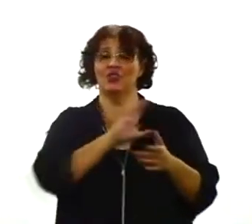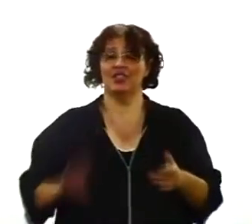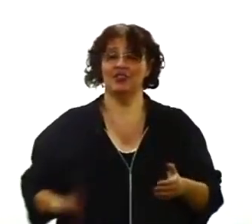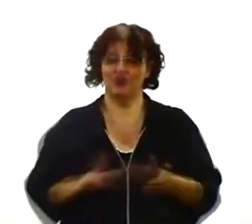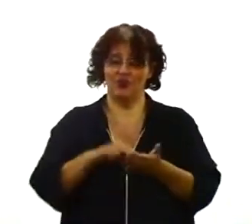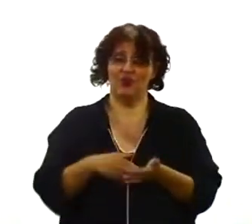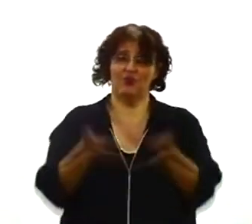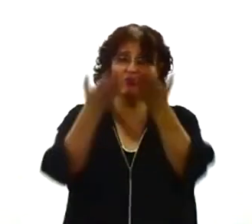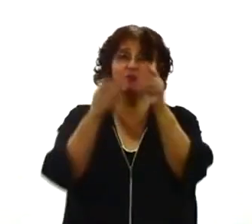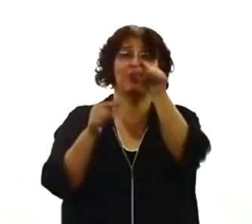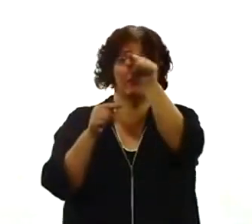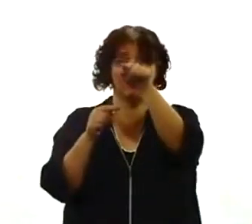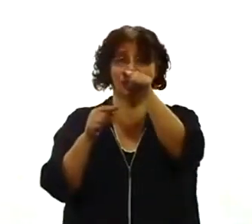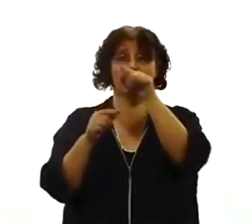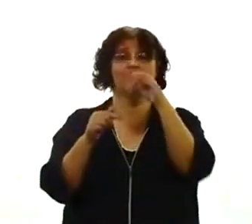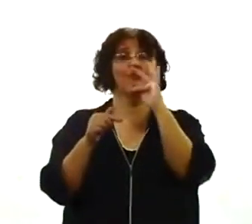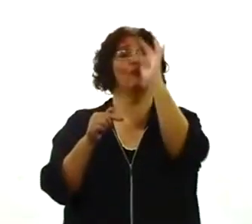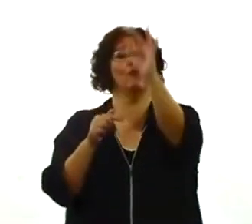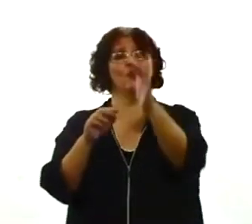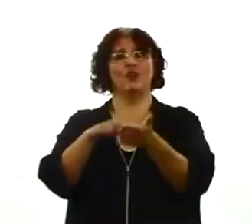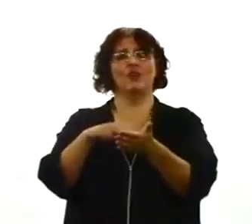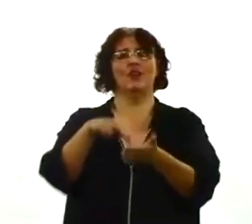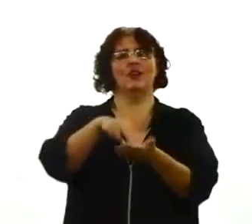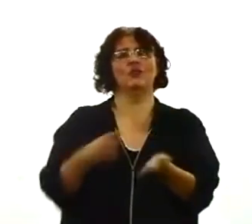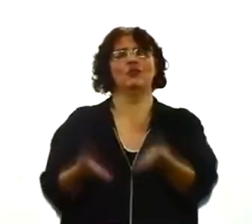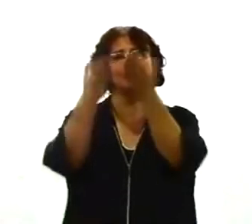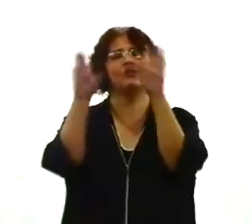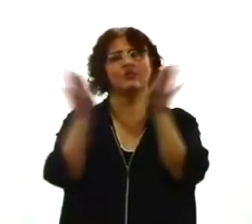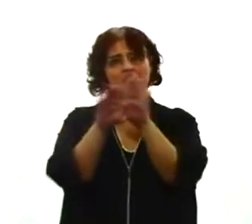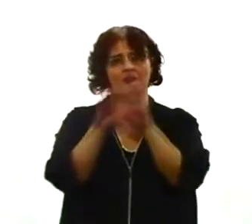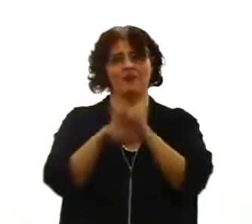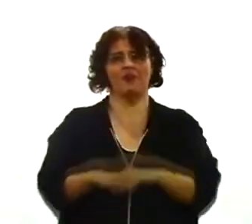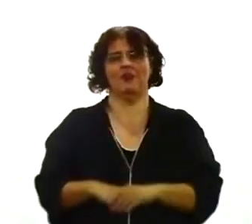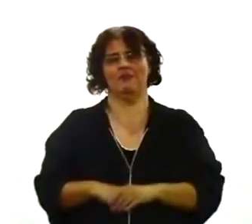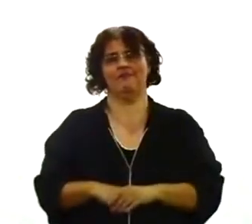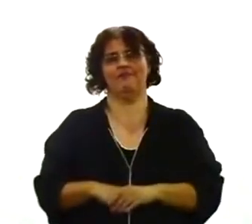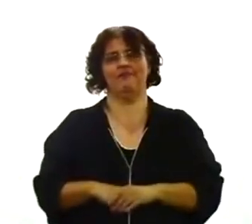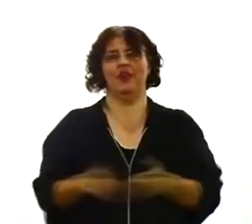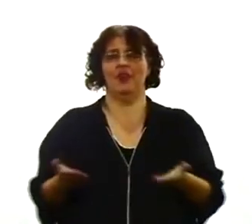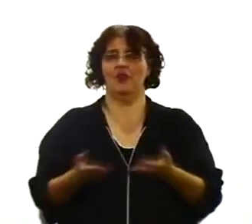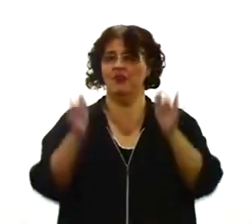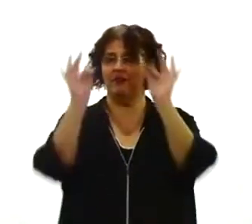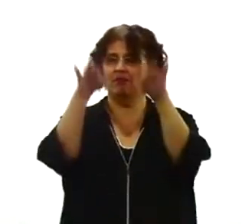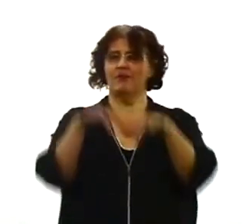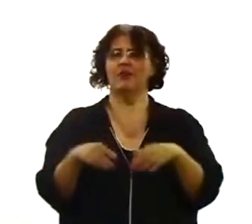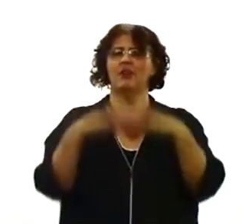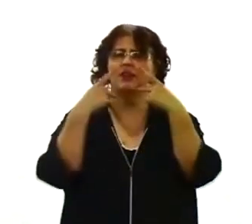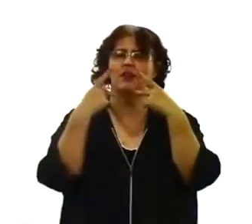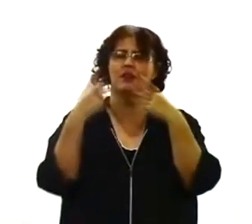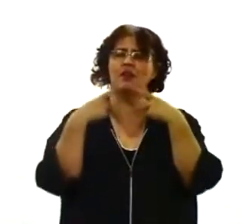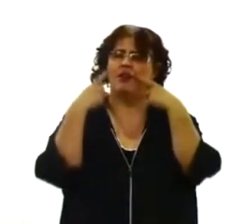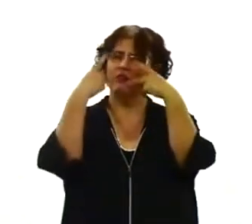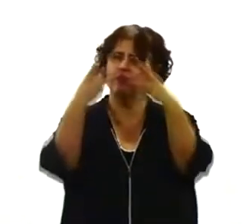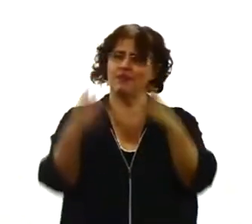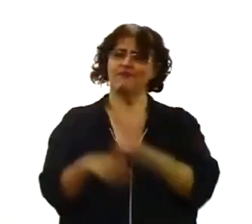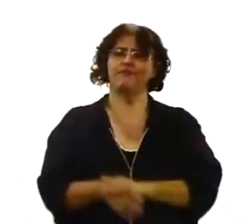experimente. Vida eterna, a vida que Ele prometeu. Eu quero concluir, dizendo então, que Páscoa não é um mero evento.